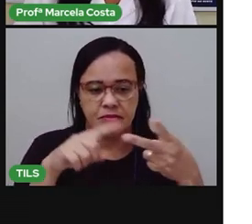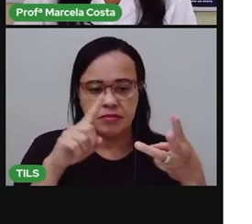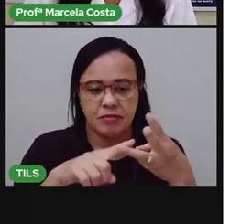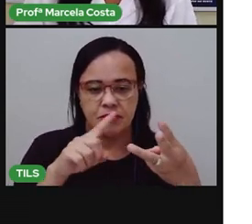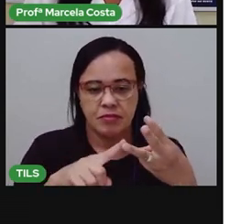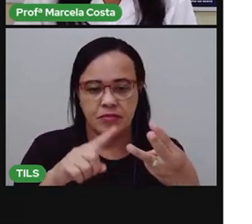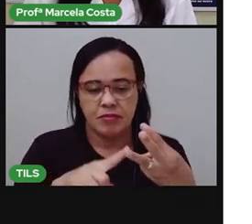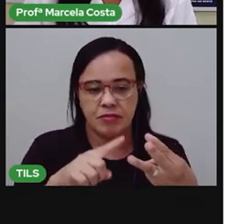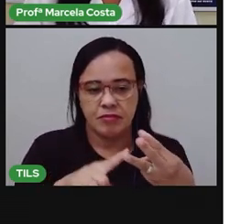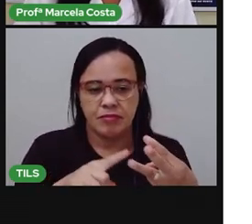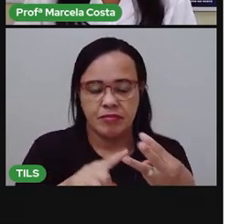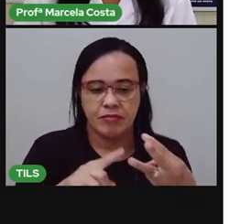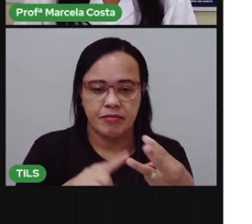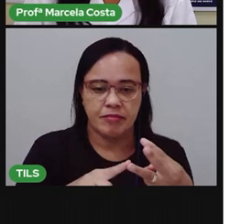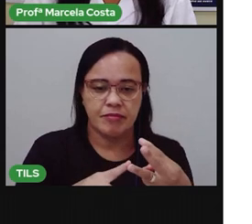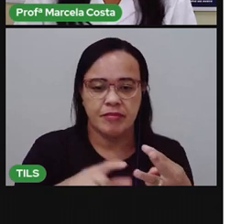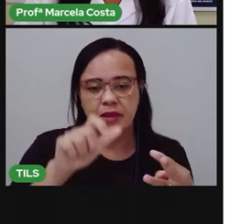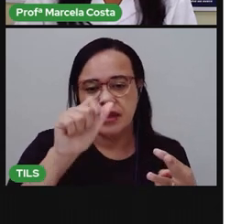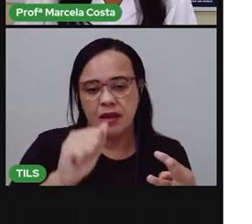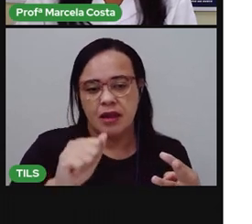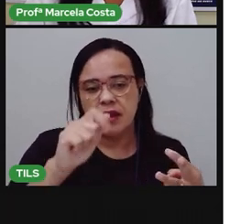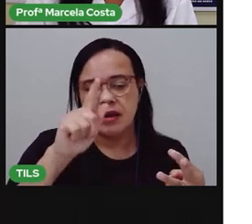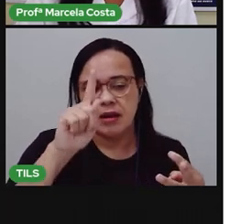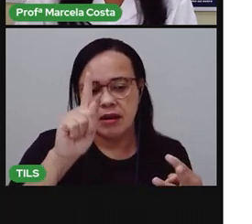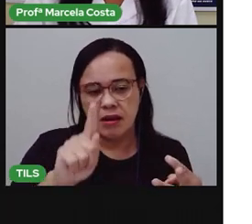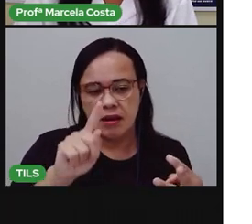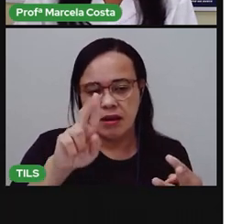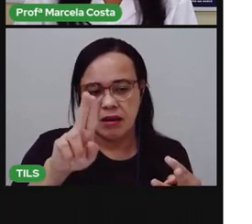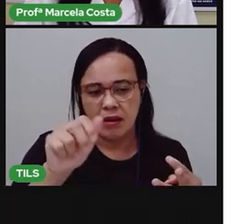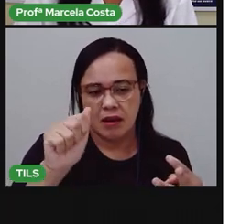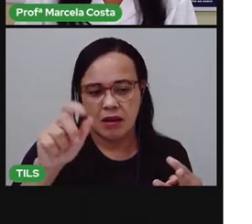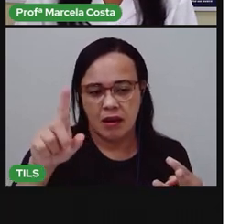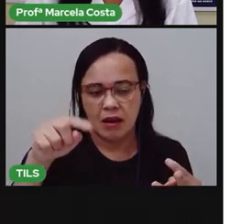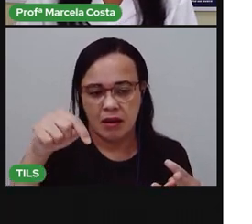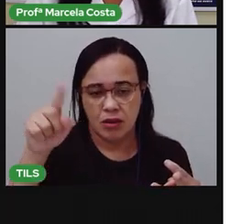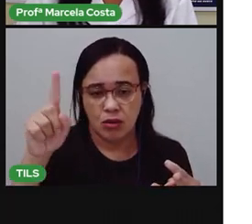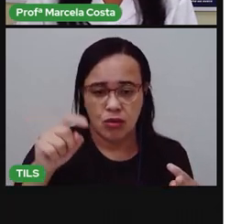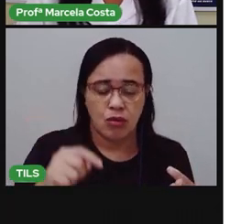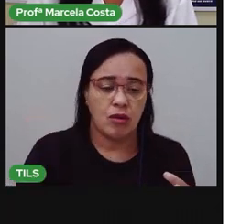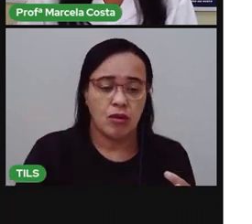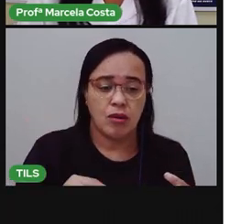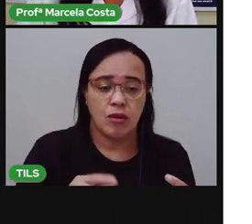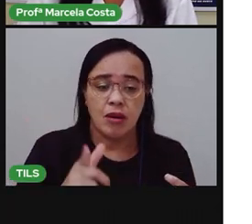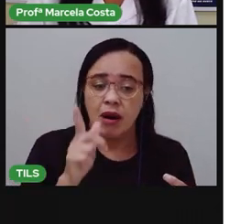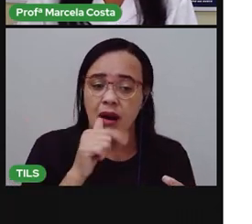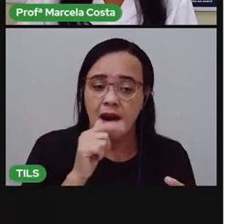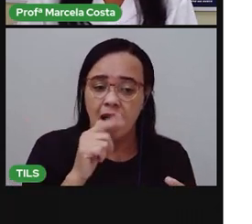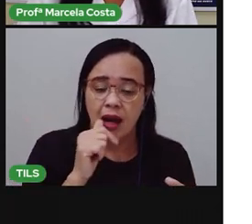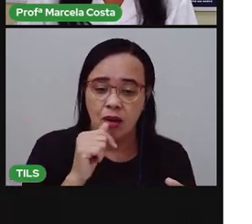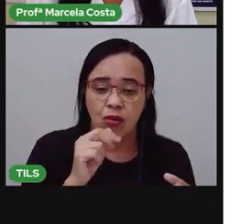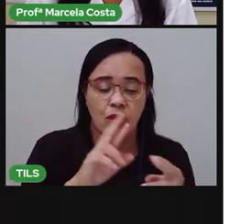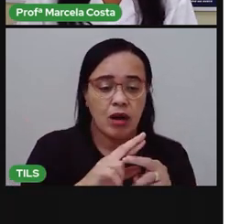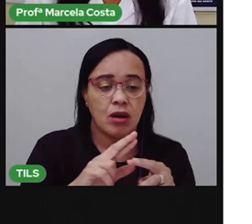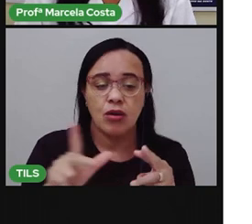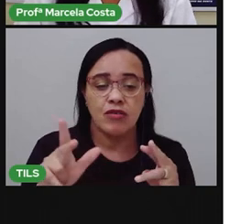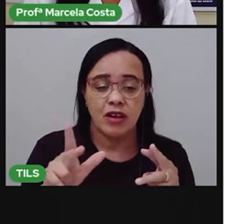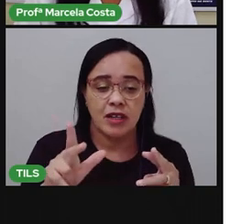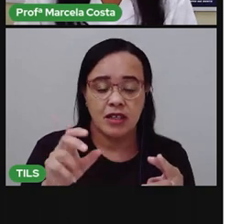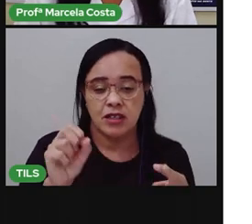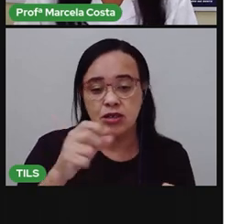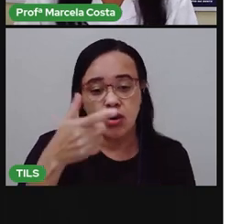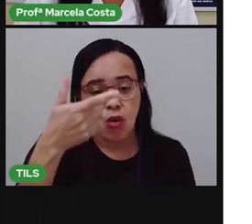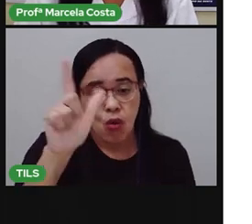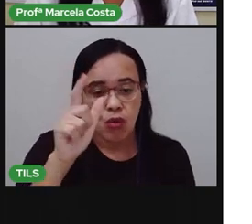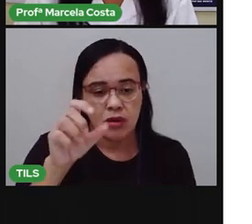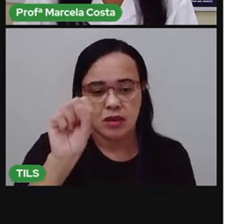Olha o nome do outro produto. Água sanitária. É